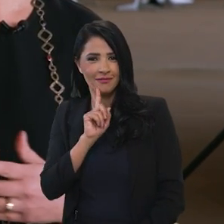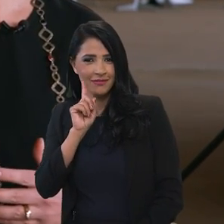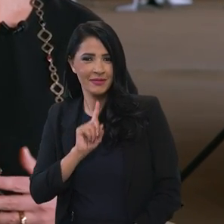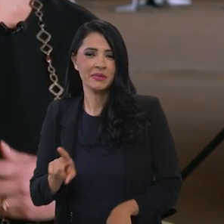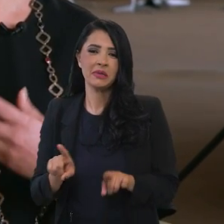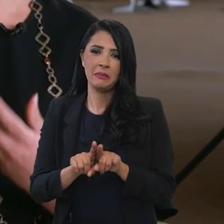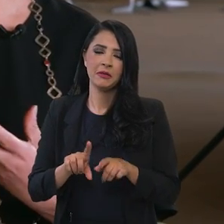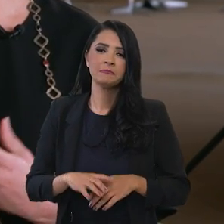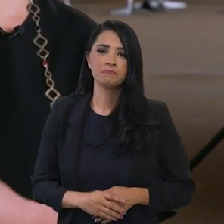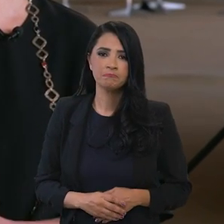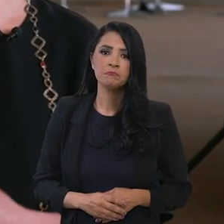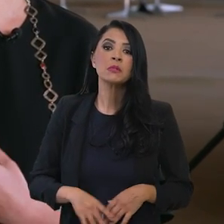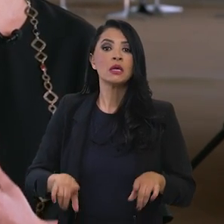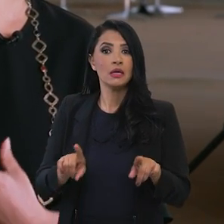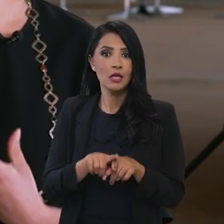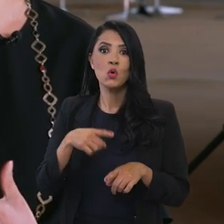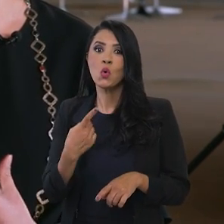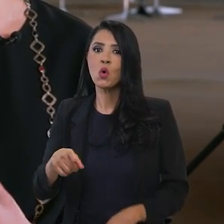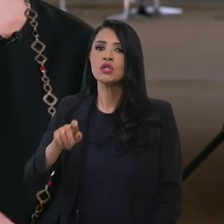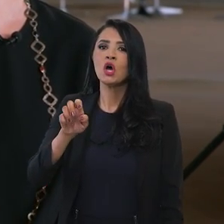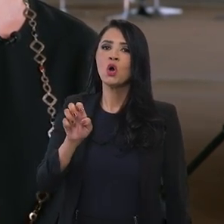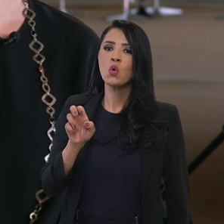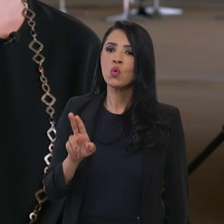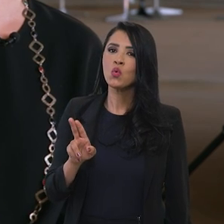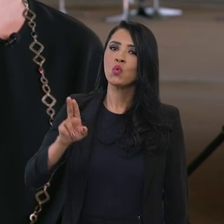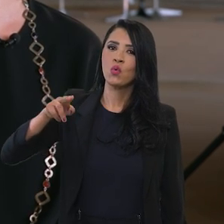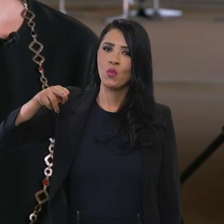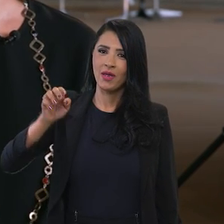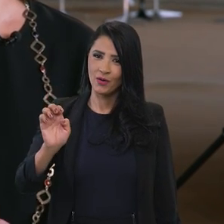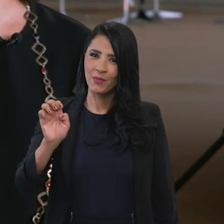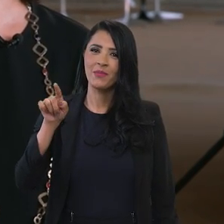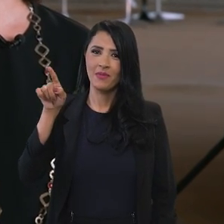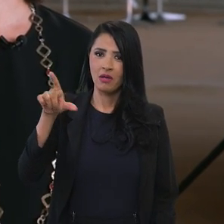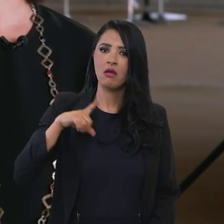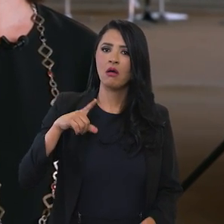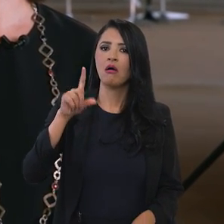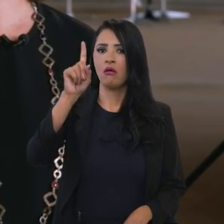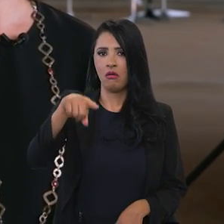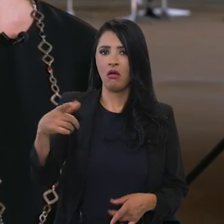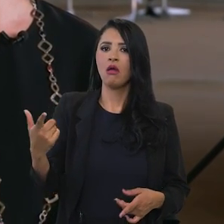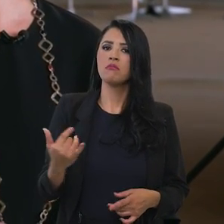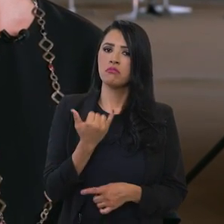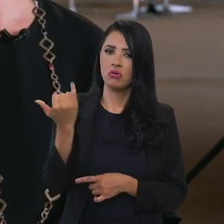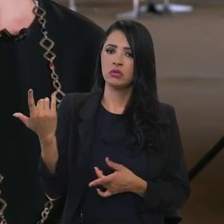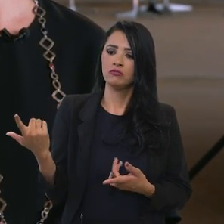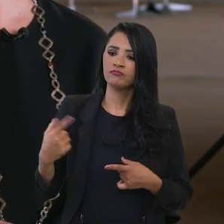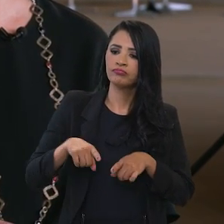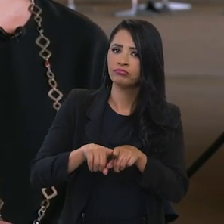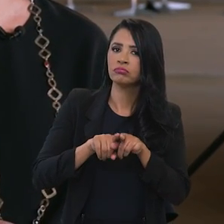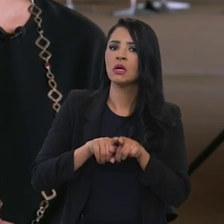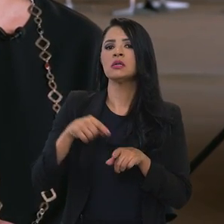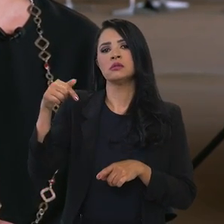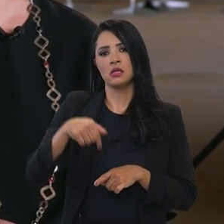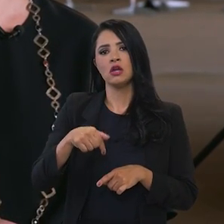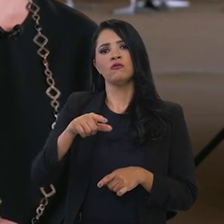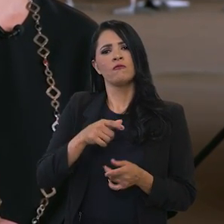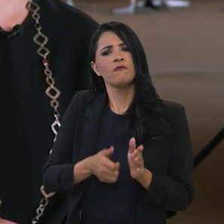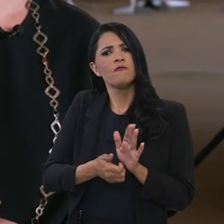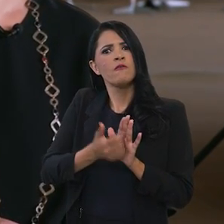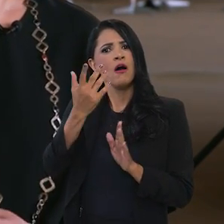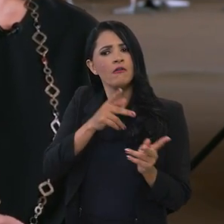membros da União Europeia, mas também da instituição, do bloco europeu Brasil, sempre acompanhadas de delegações